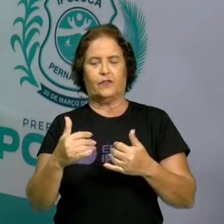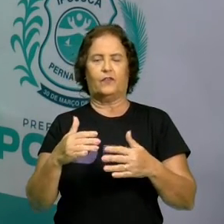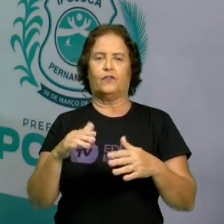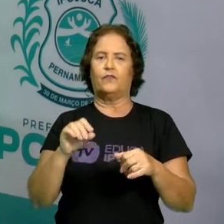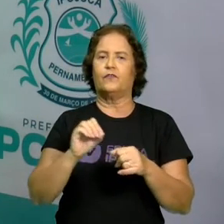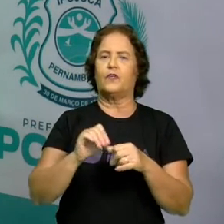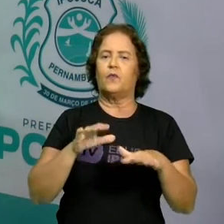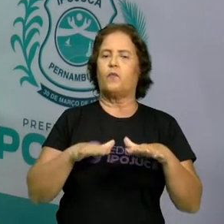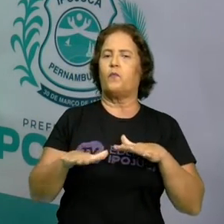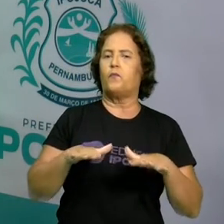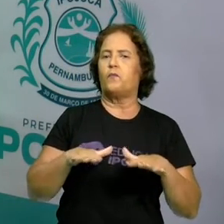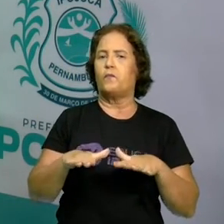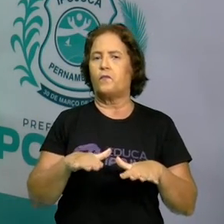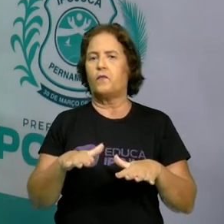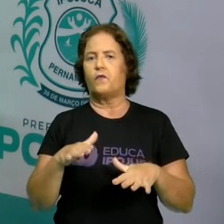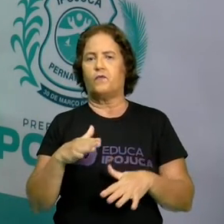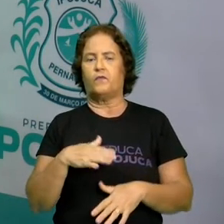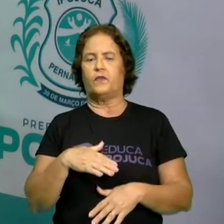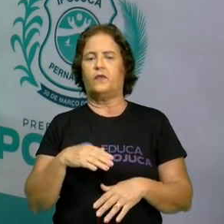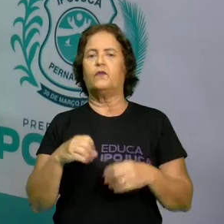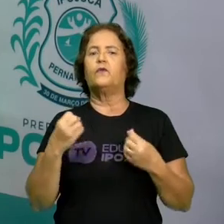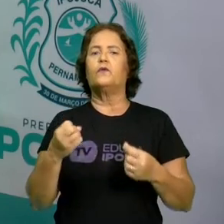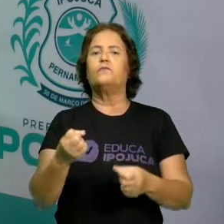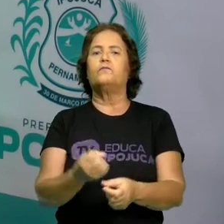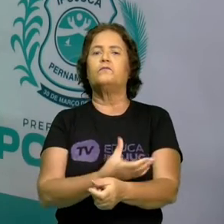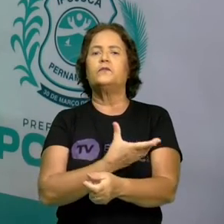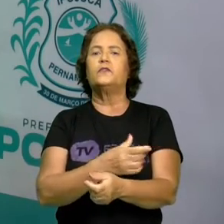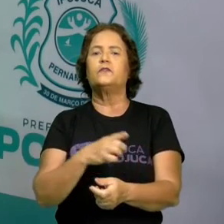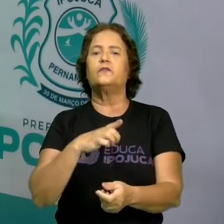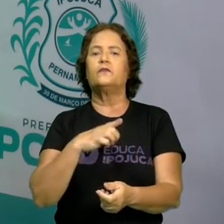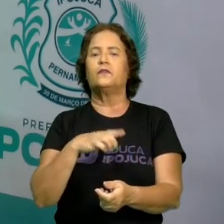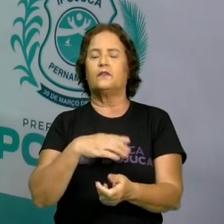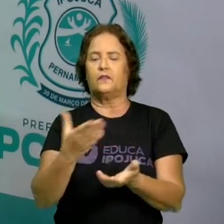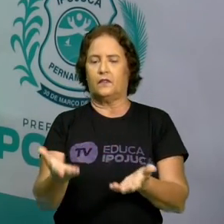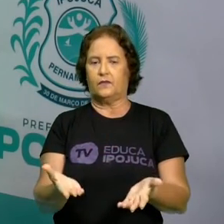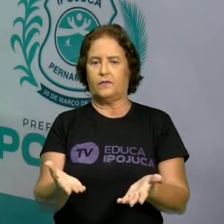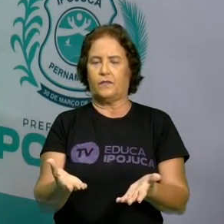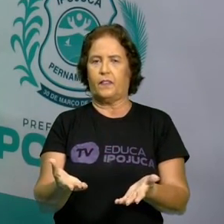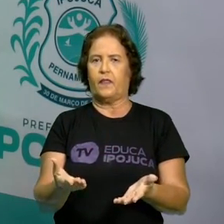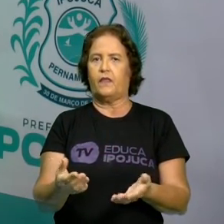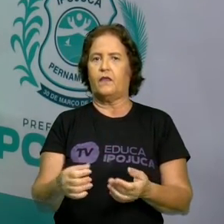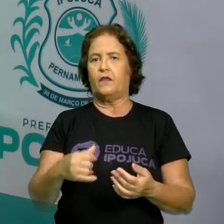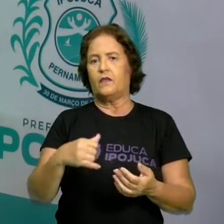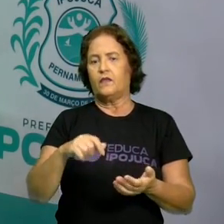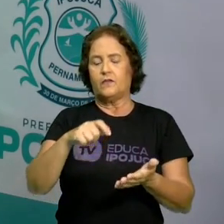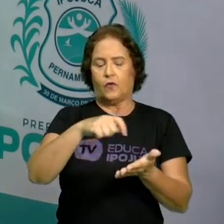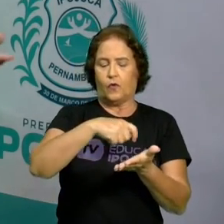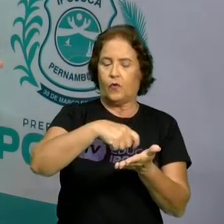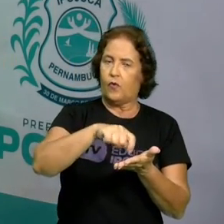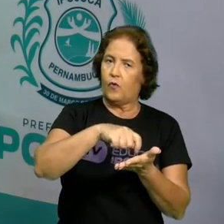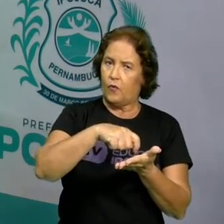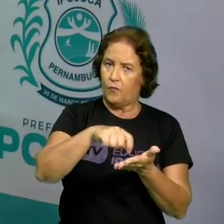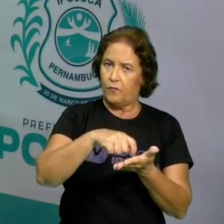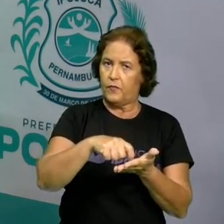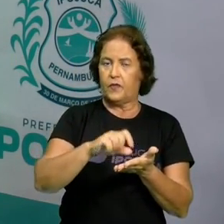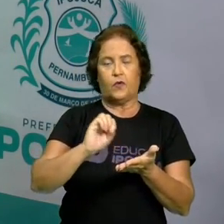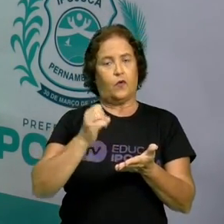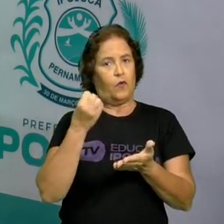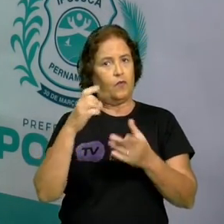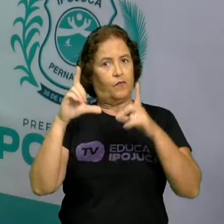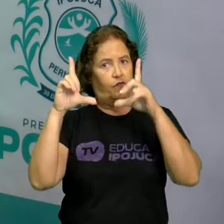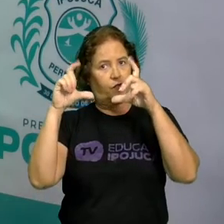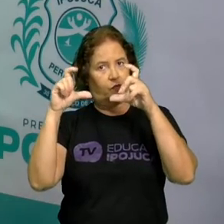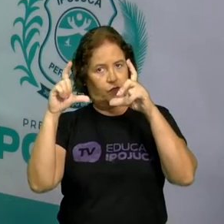Que emoções ela te trouxe nesse momento. E registre, se possível, esse momento em fotografia.